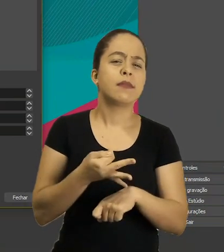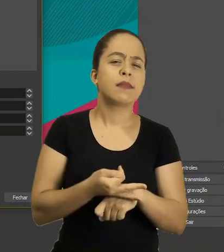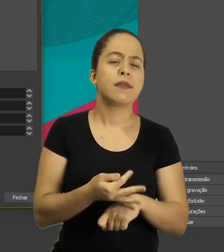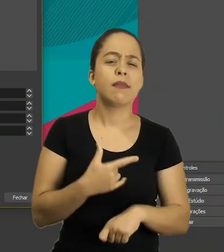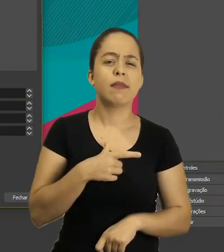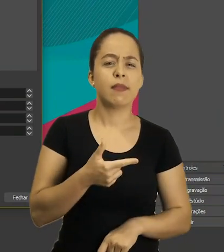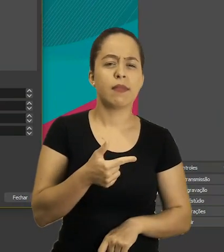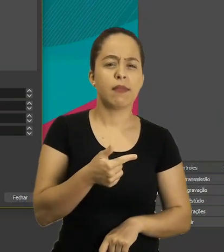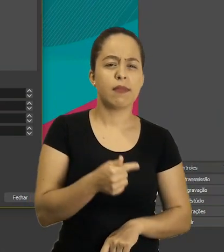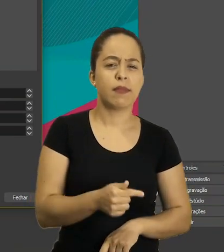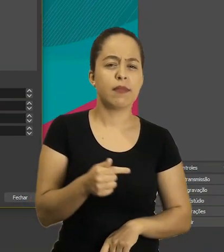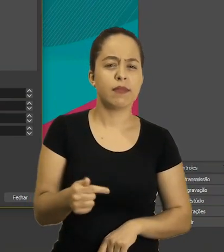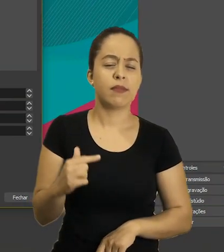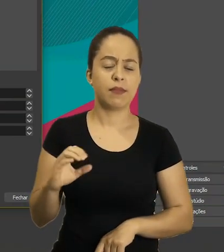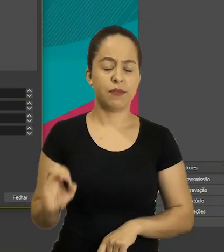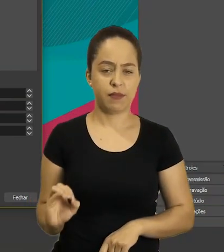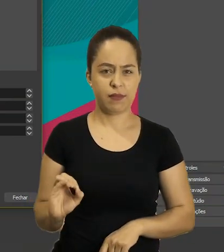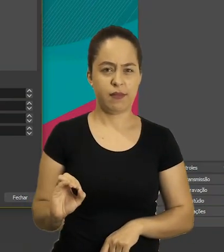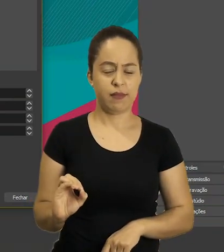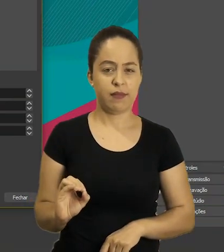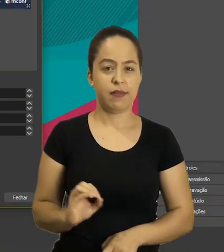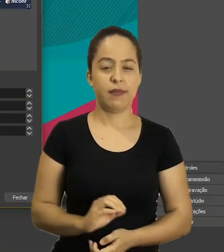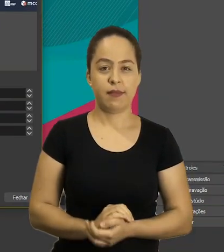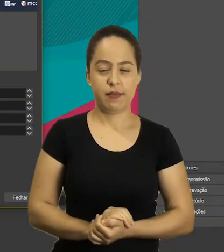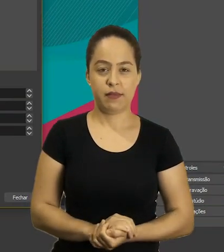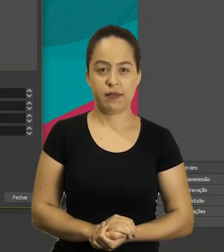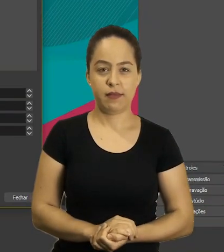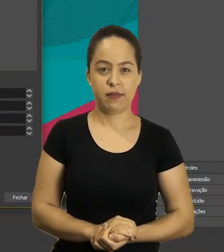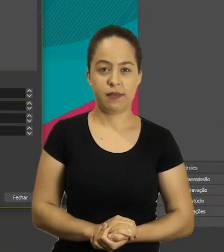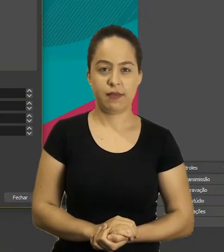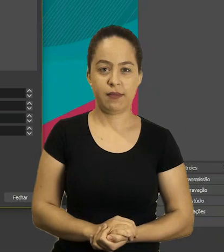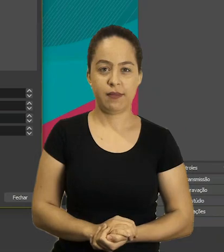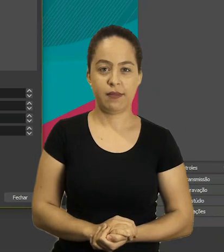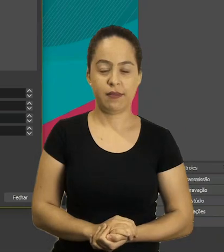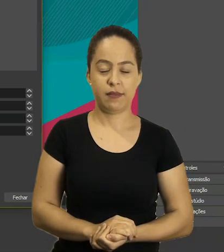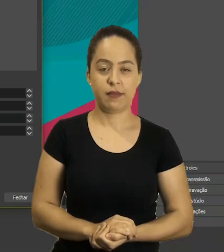posso cortar mais um pouco 770